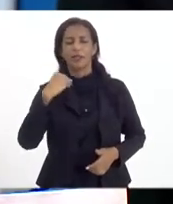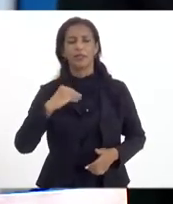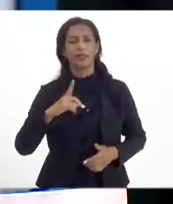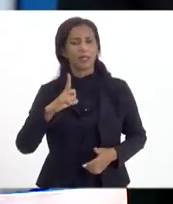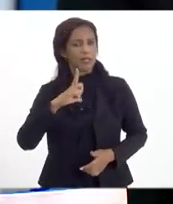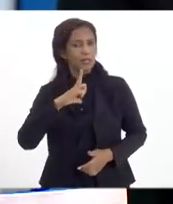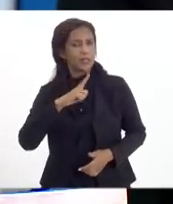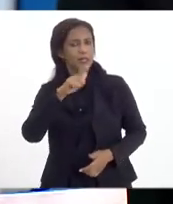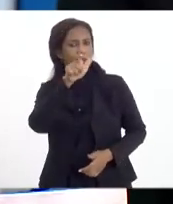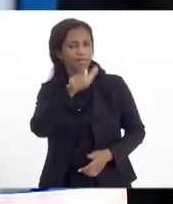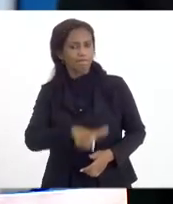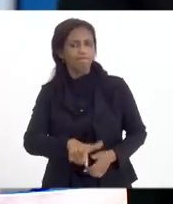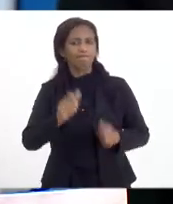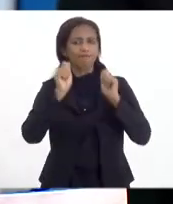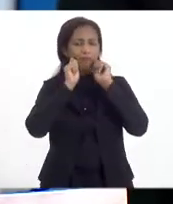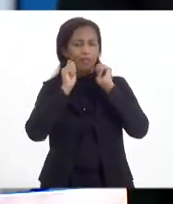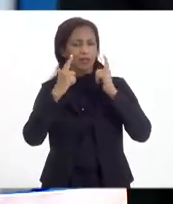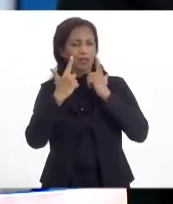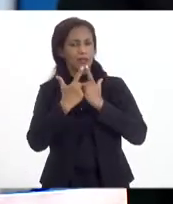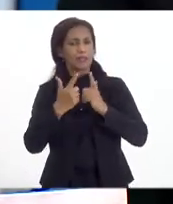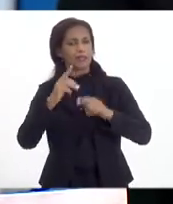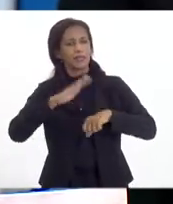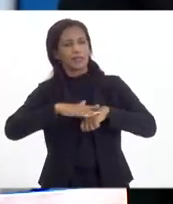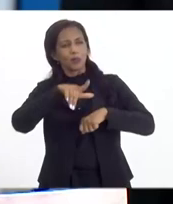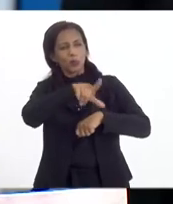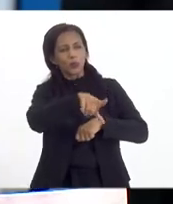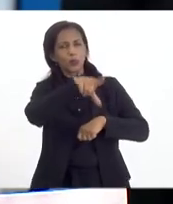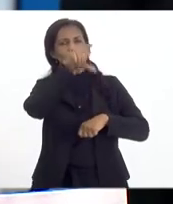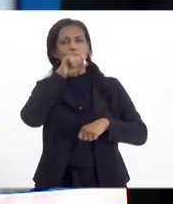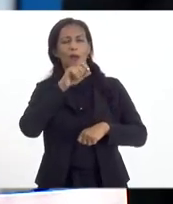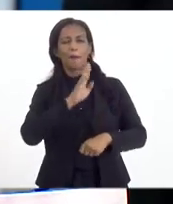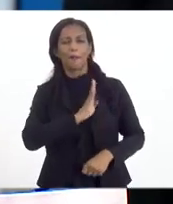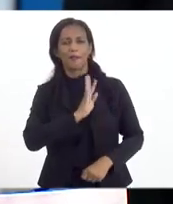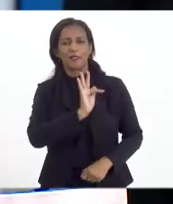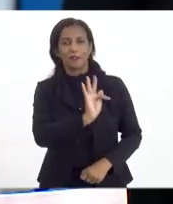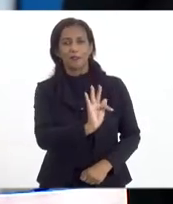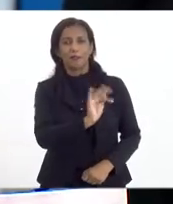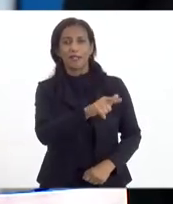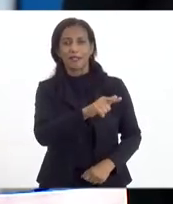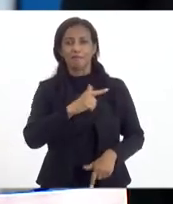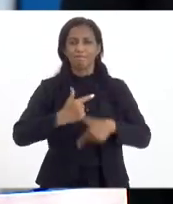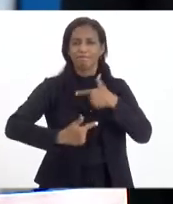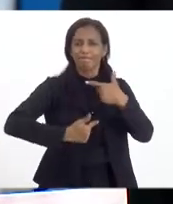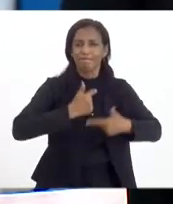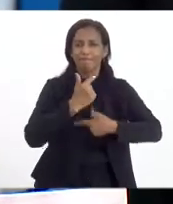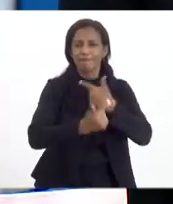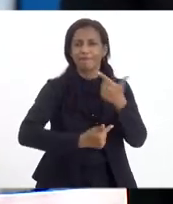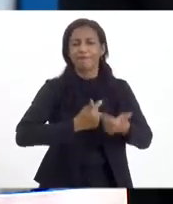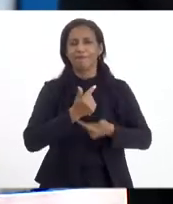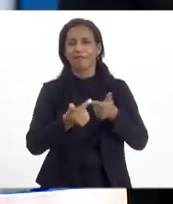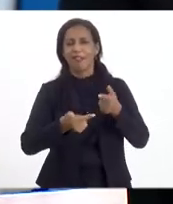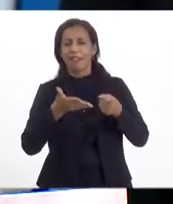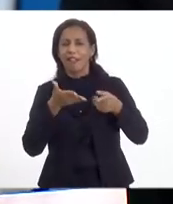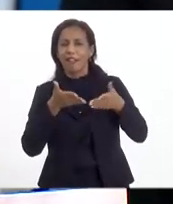tem o sublimo do presidente André Ciliano ter escolhido exatamente a periferia metropolitana para nós estarmos